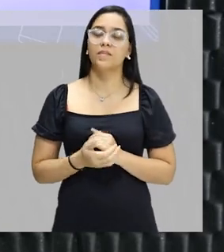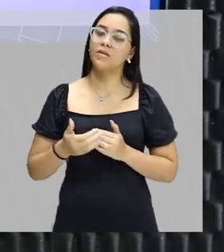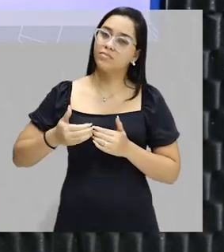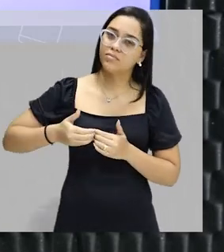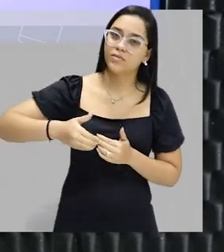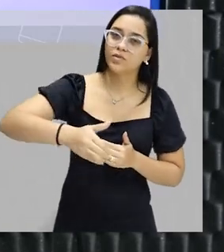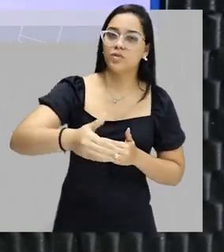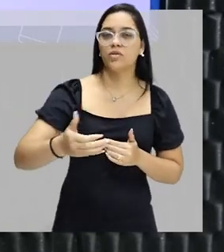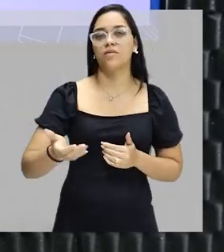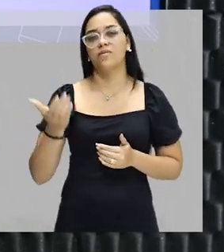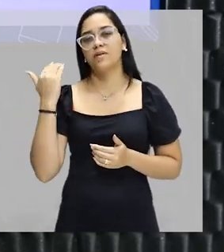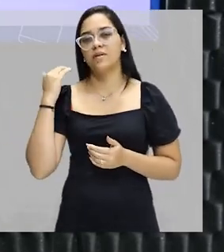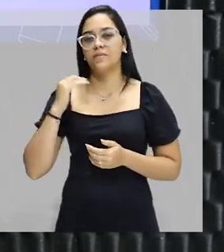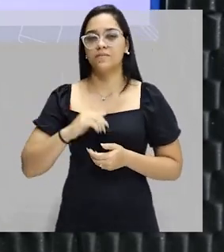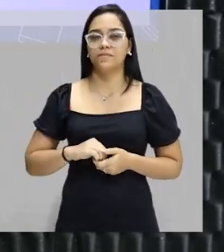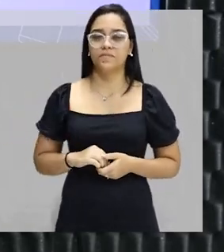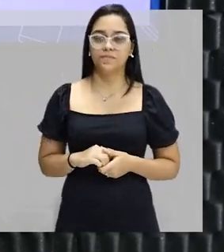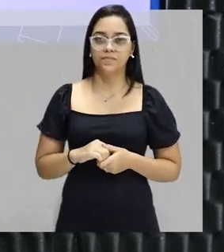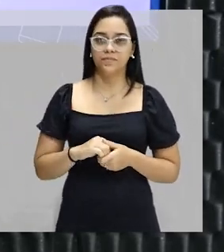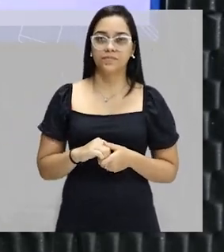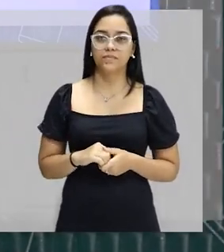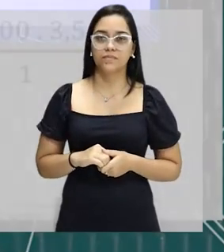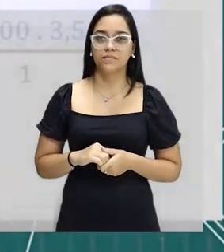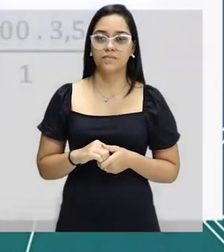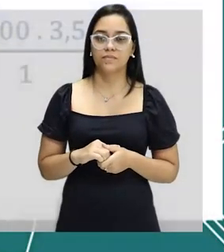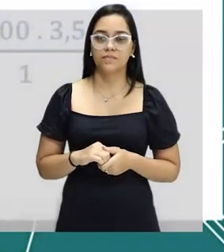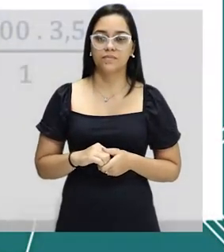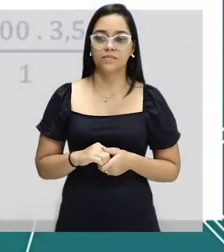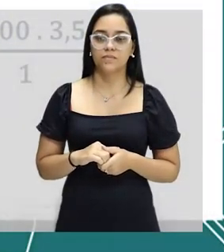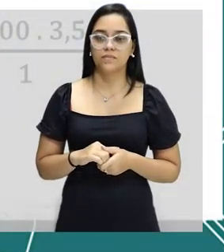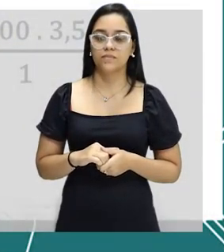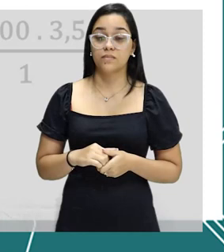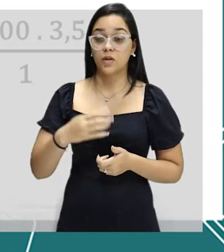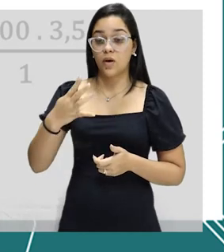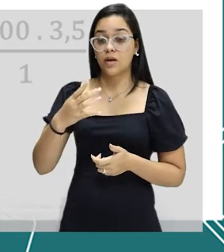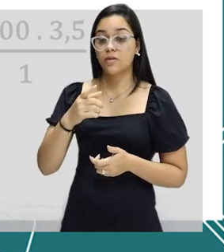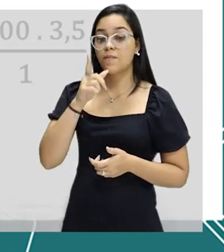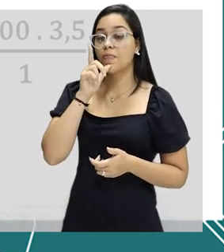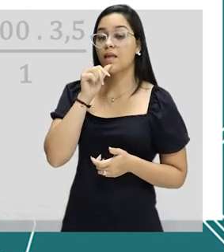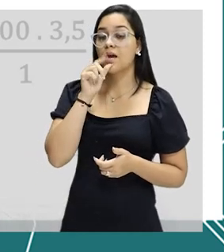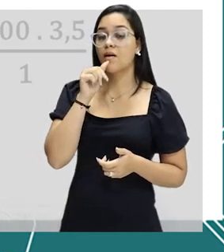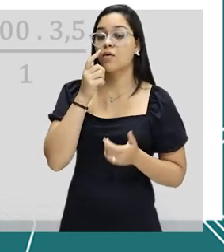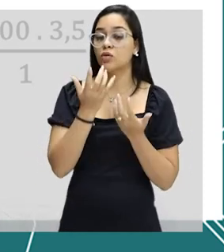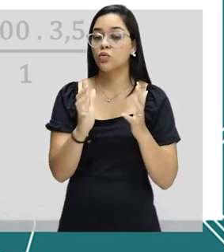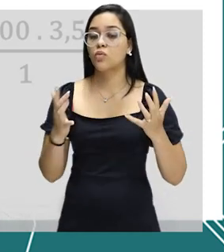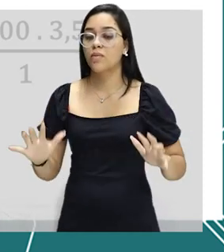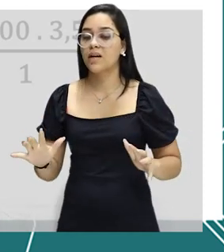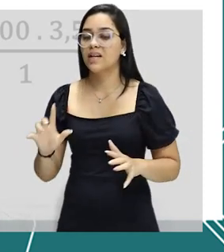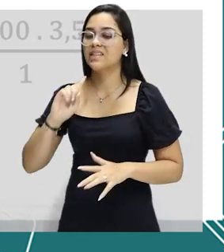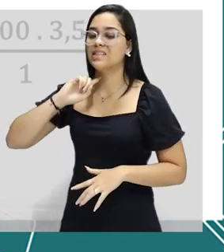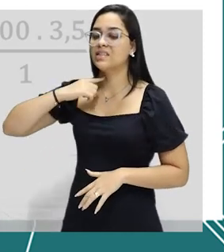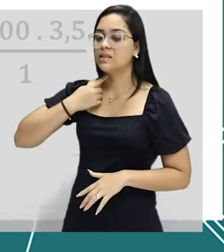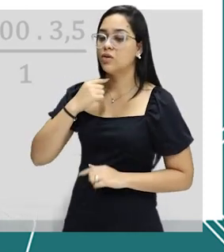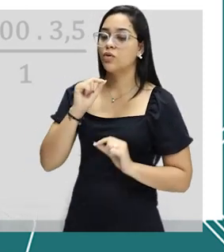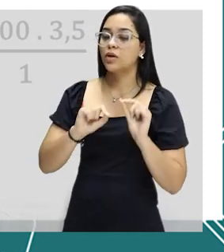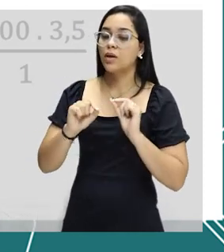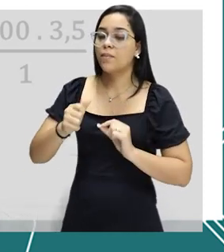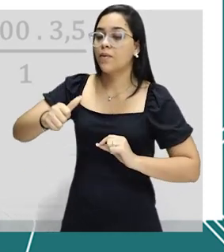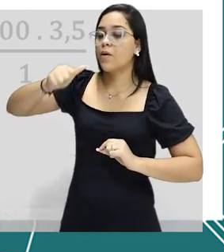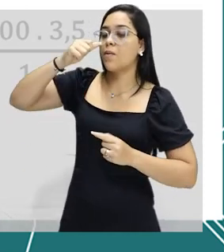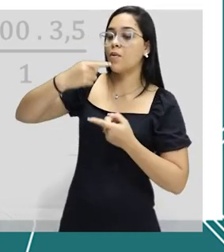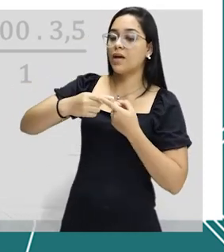Então, vamos continuar, Turminha. Olha só. A água do mar é imprópria para o consumo,